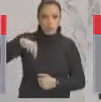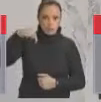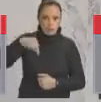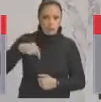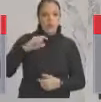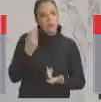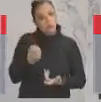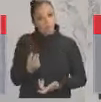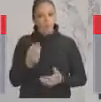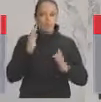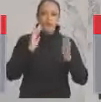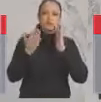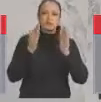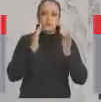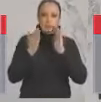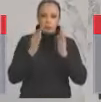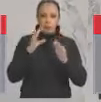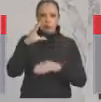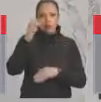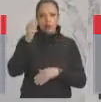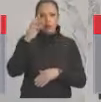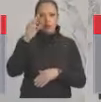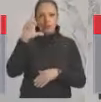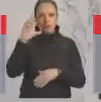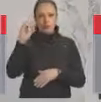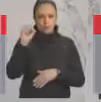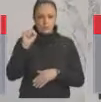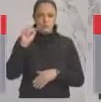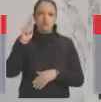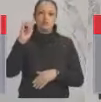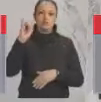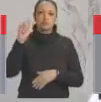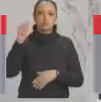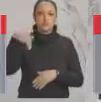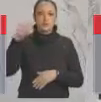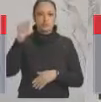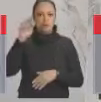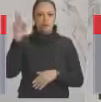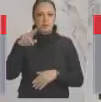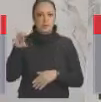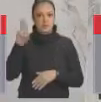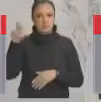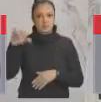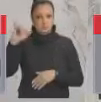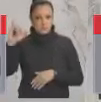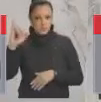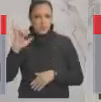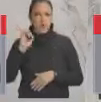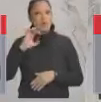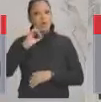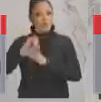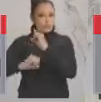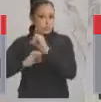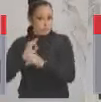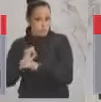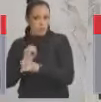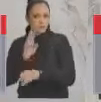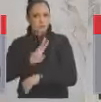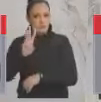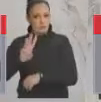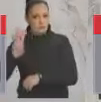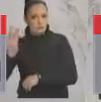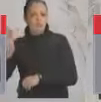Facebook, Carlos Janazzi, oficial do nosso site, carlosjanazzi.com.br, do nosso telefone aqui do